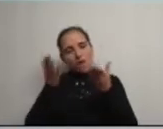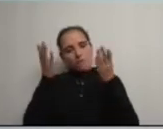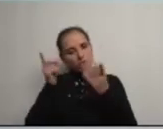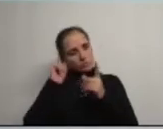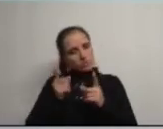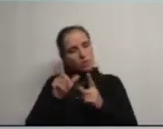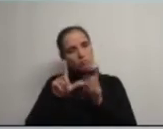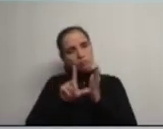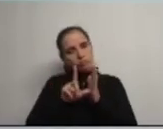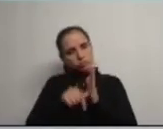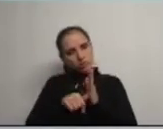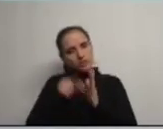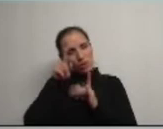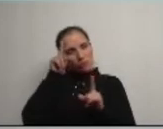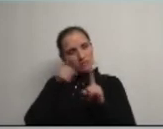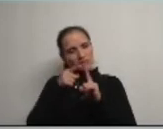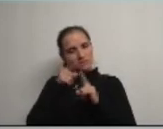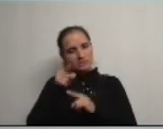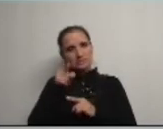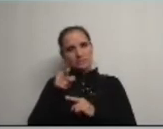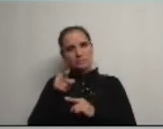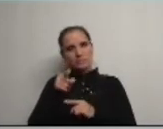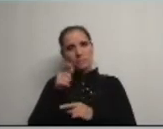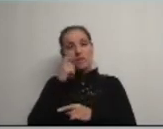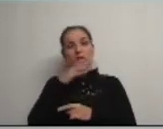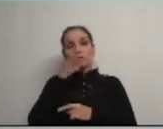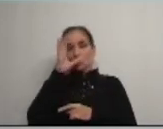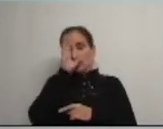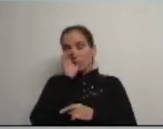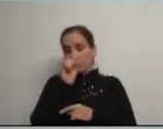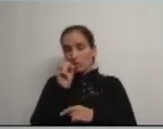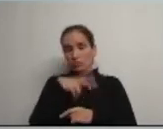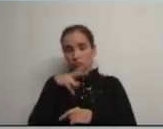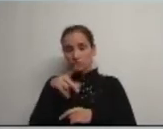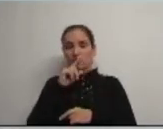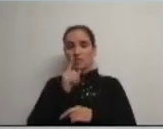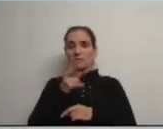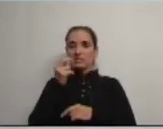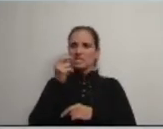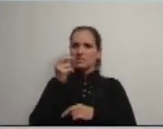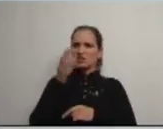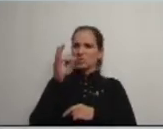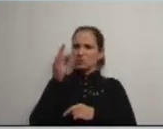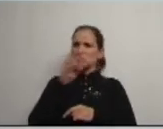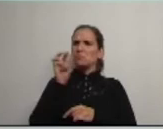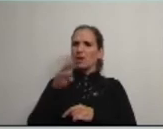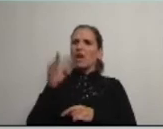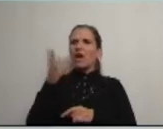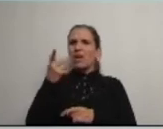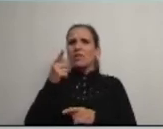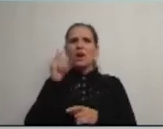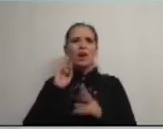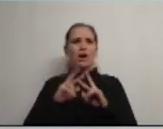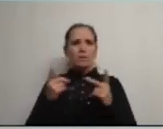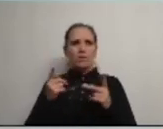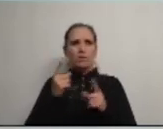um projeto que tem essas intenções quem diz ao governo português que deve dar 13 mil ou 14 mil euros a cada município